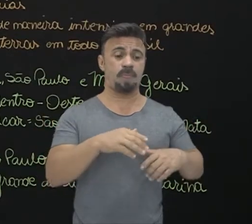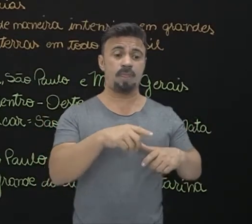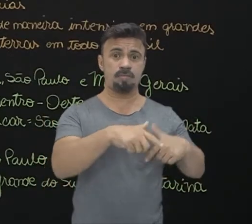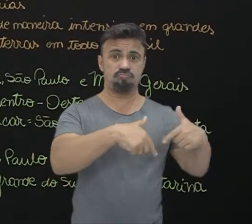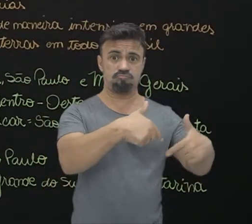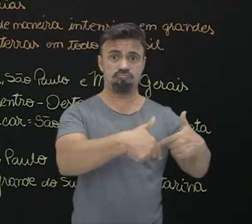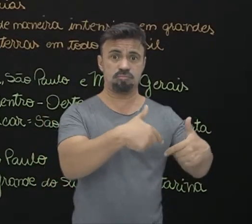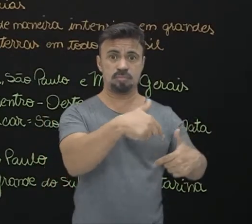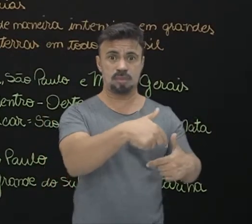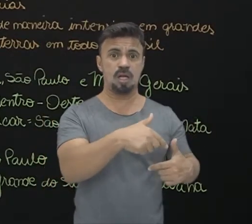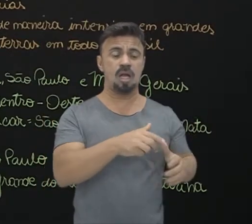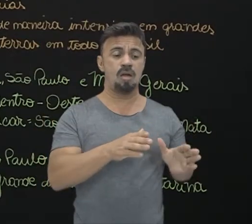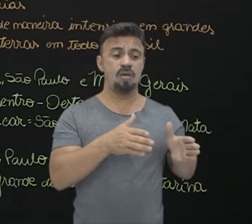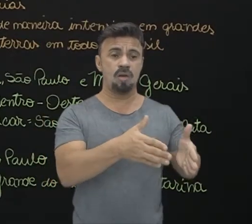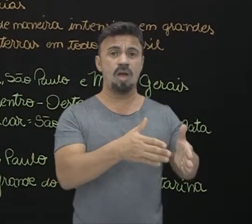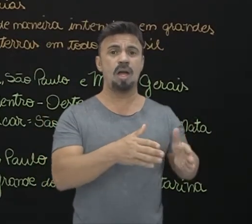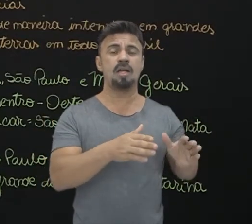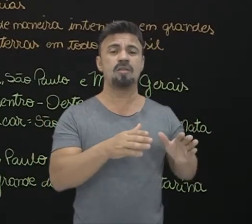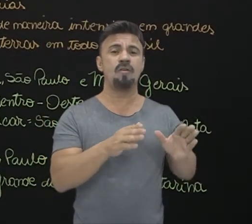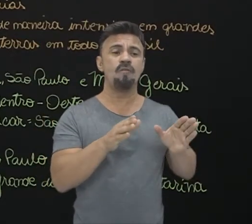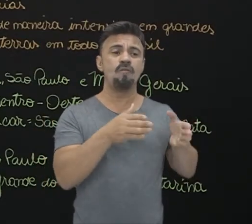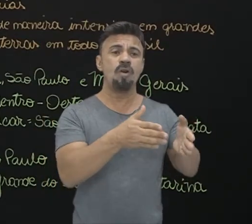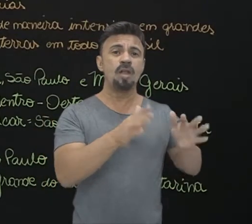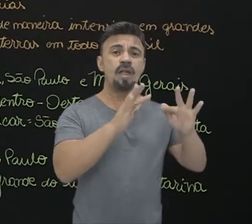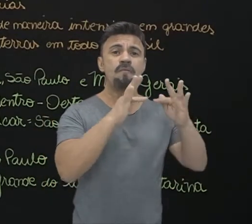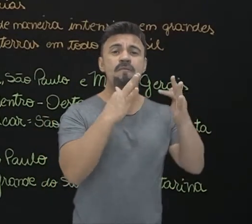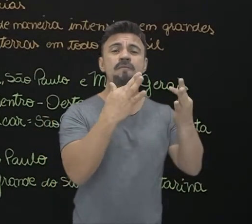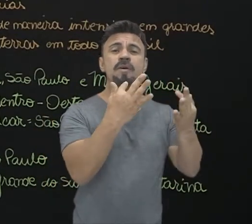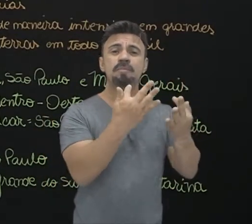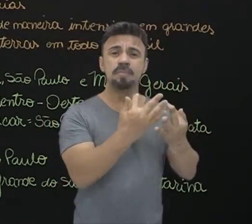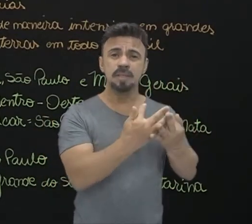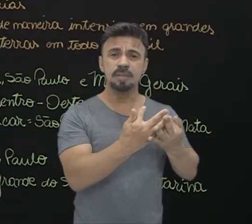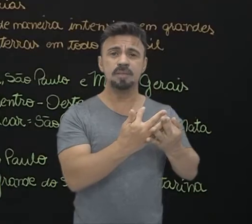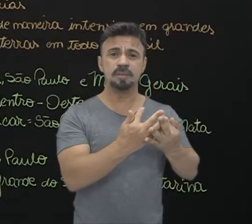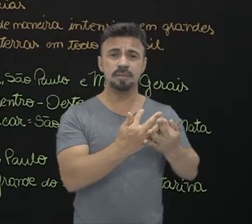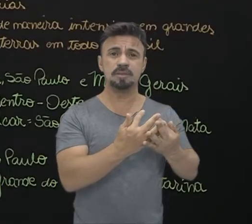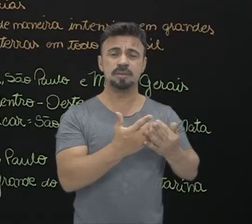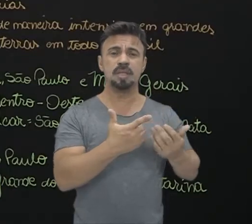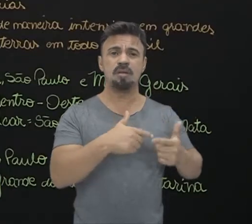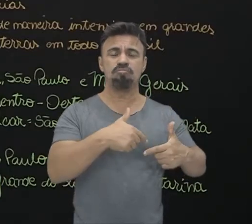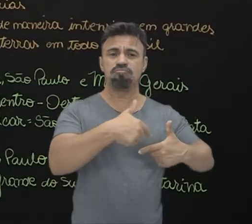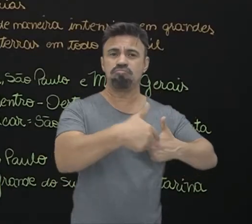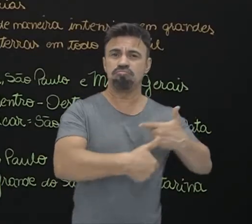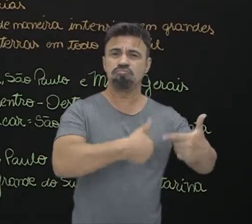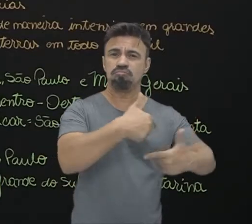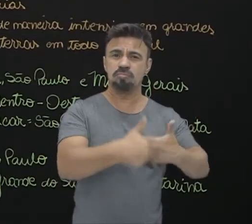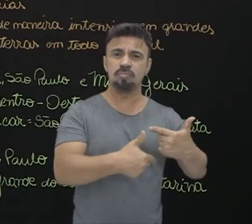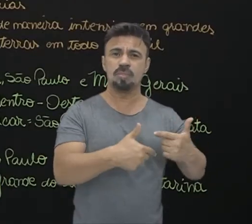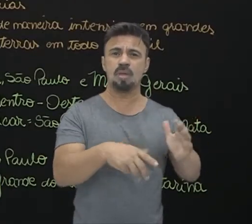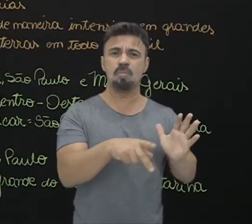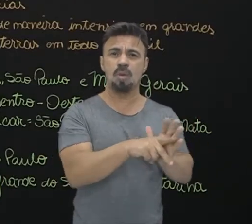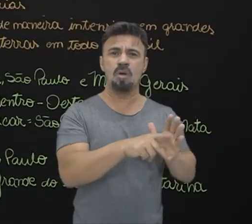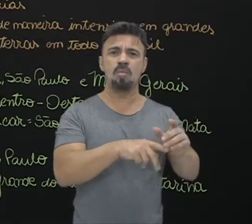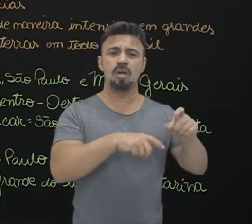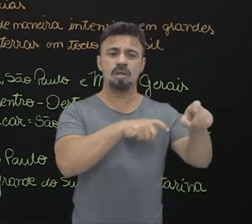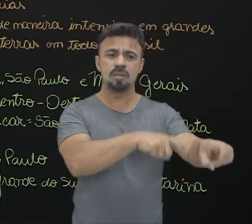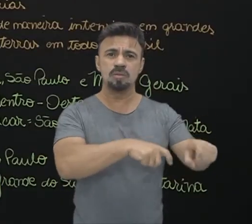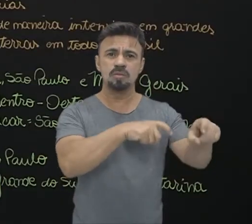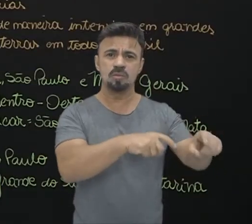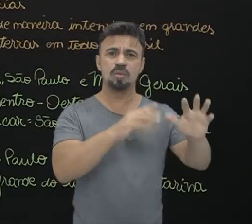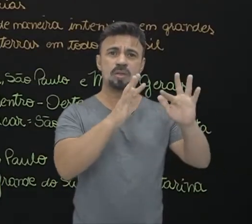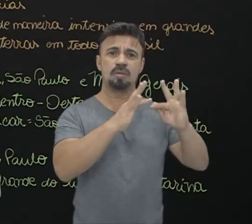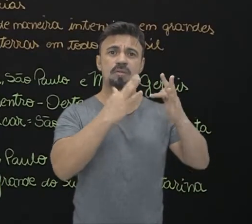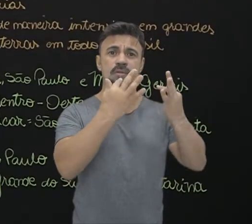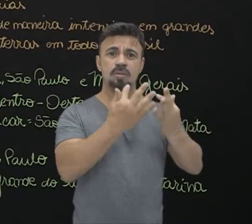principalmente nas famílias, na utilização de produção familiar, agricultura familiar,